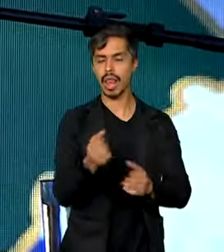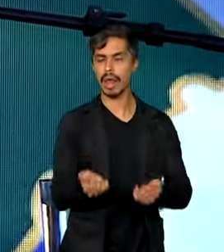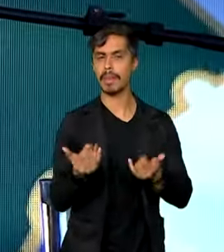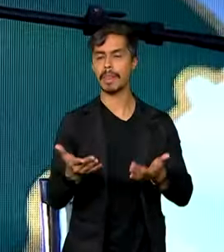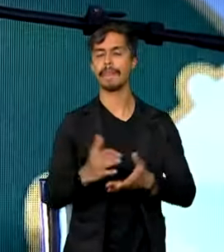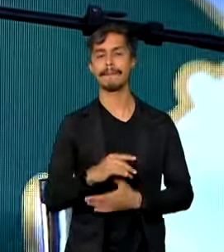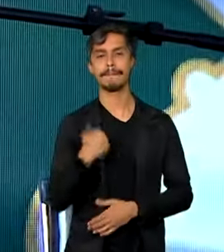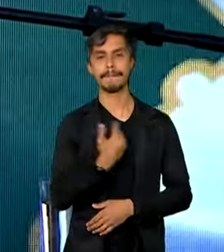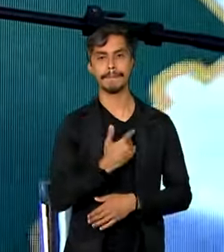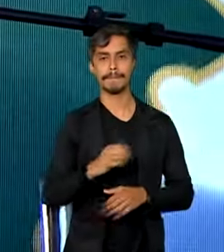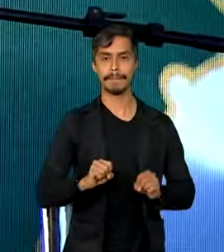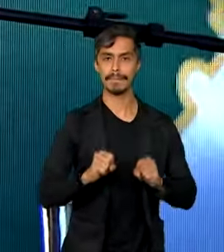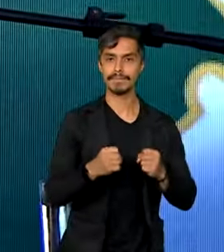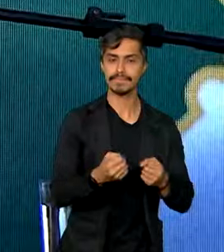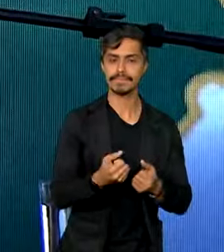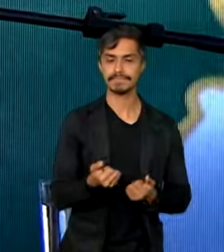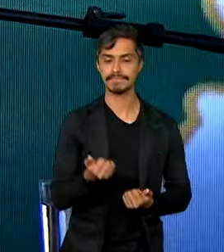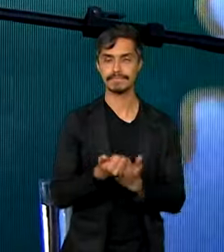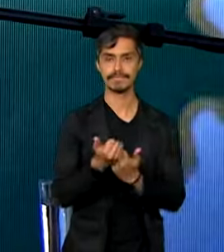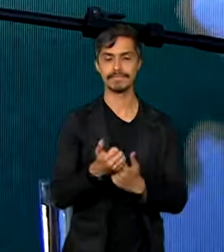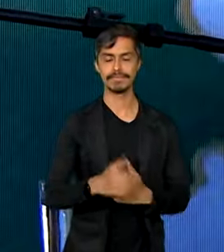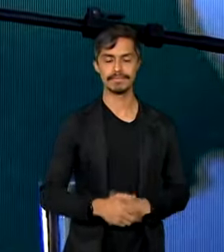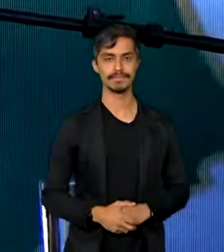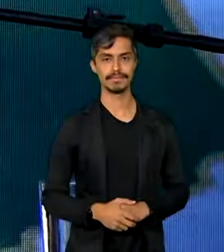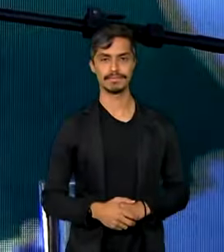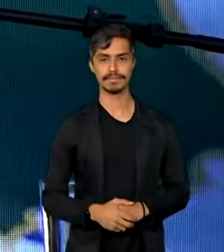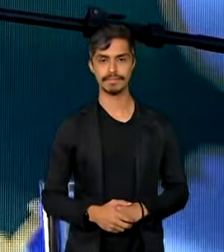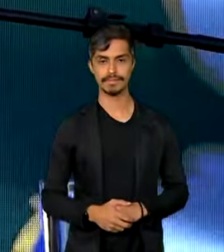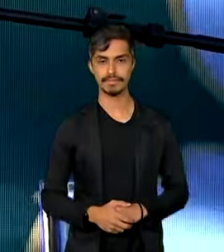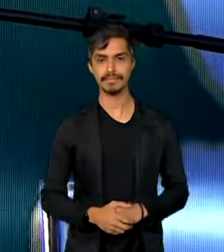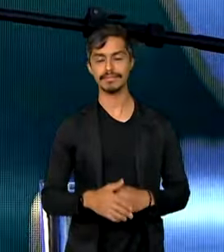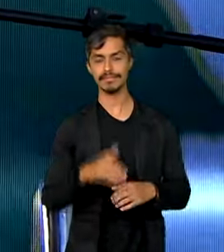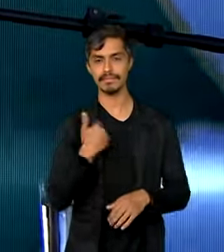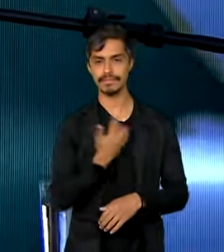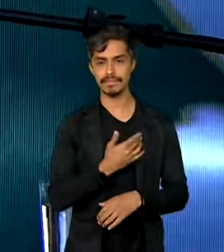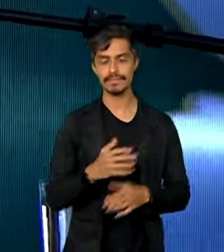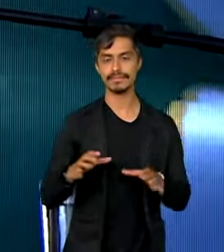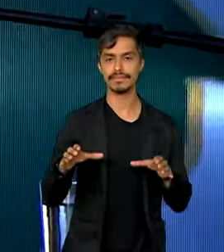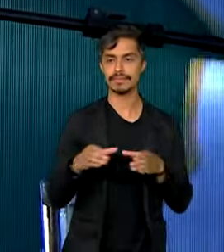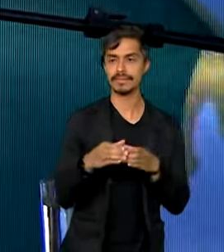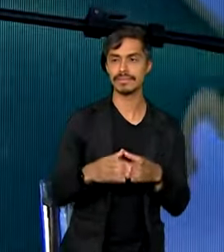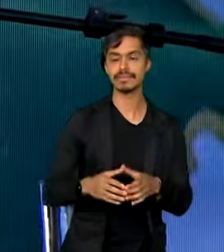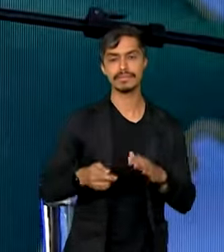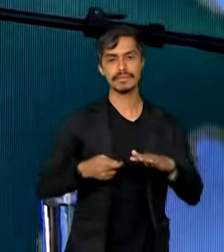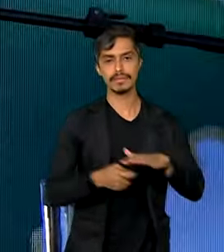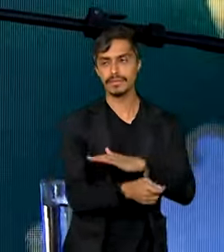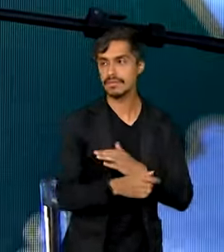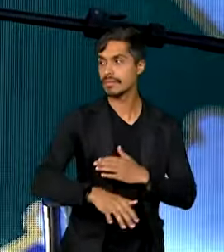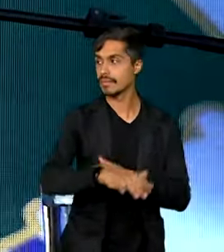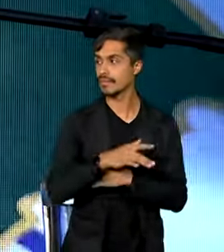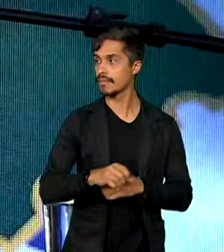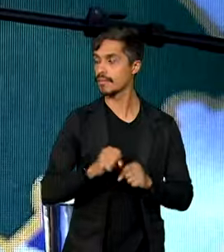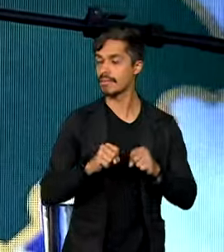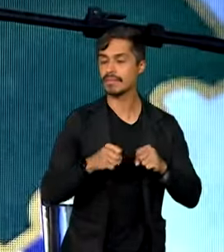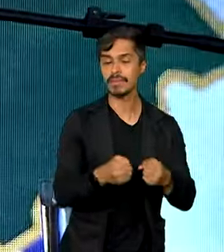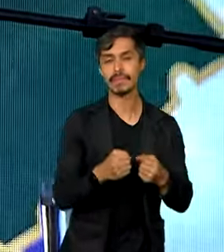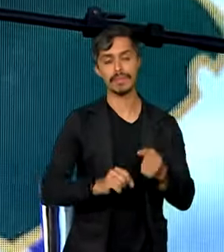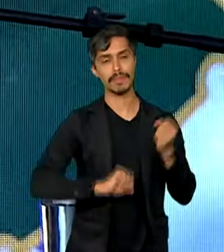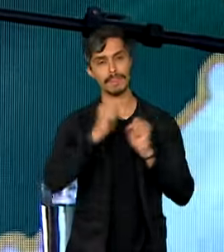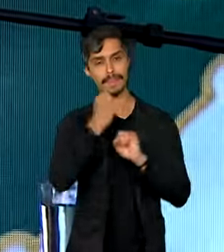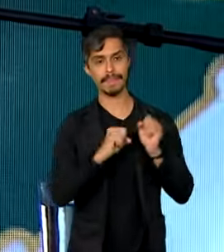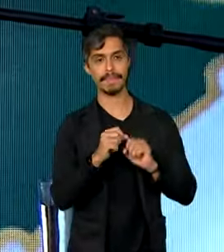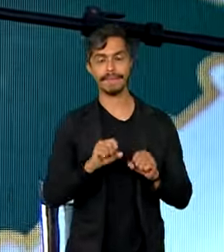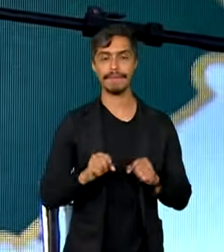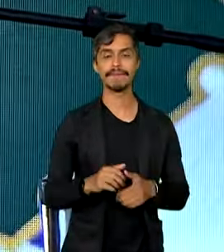para nossas Forças Armadas. O acerto da nossa política de investimento na indústria da defesa ficou